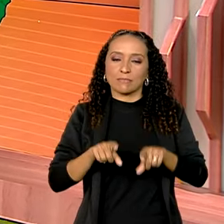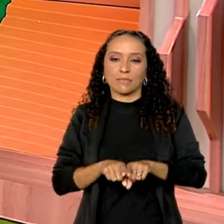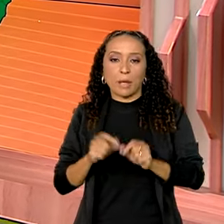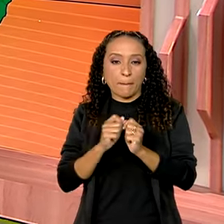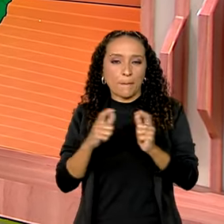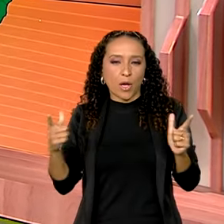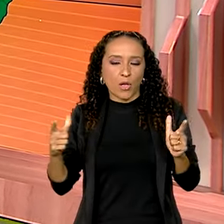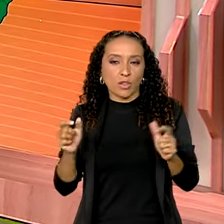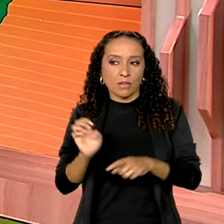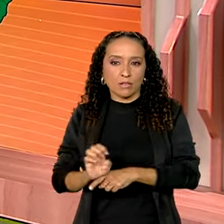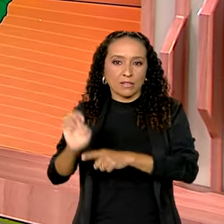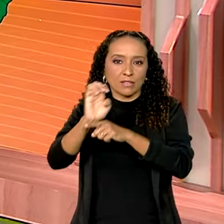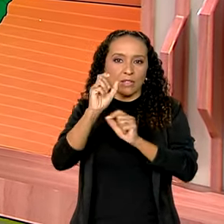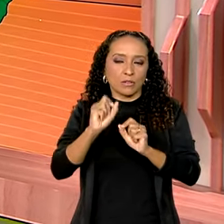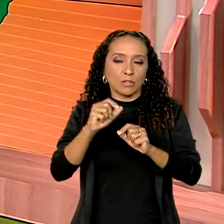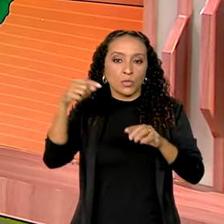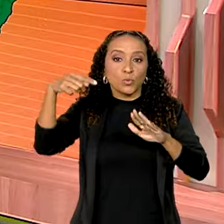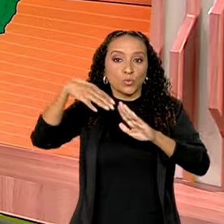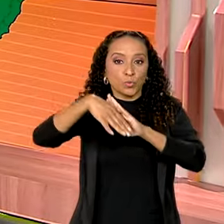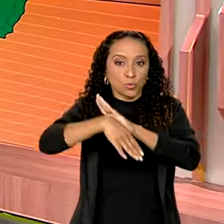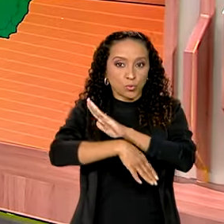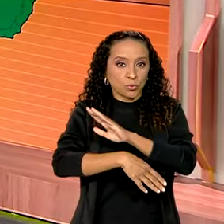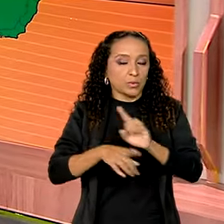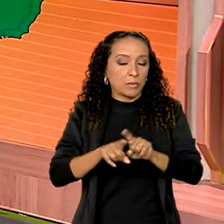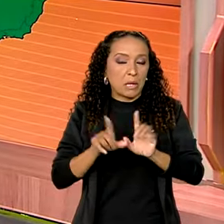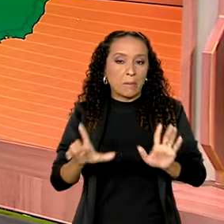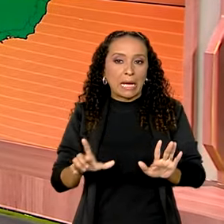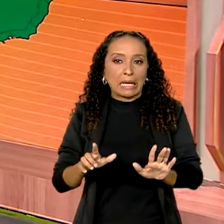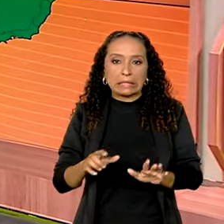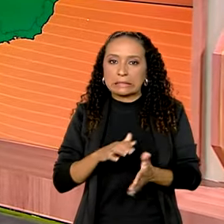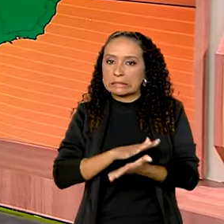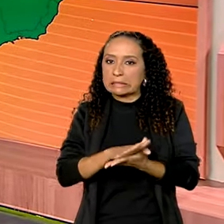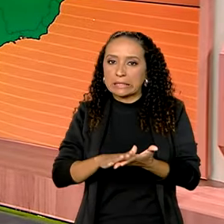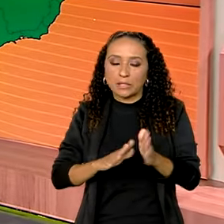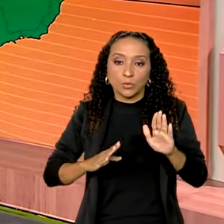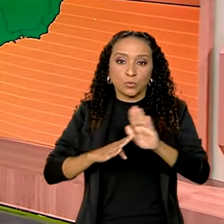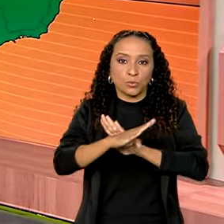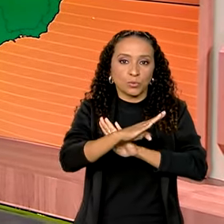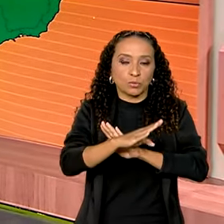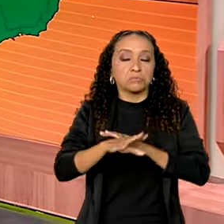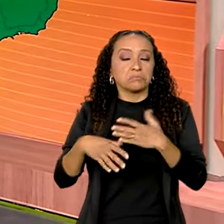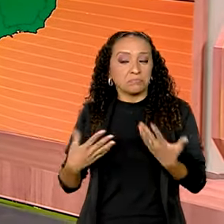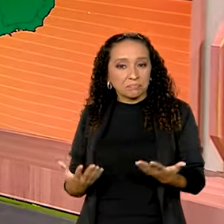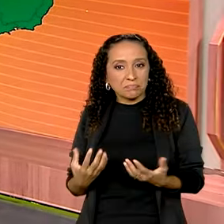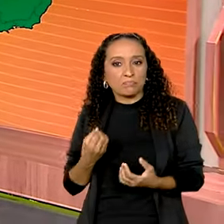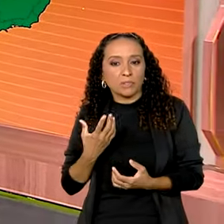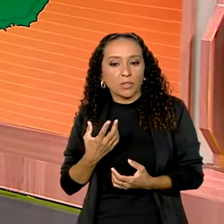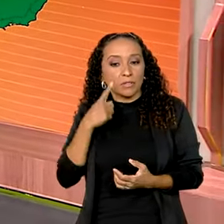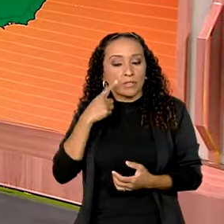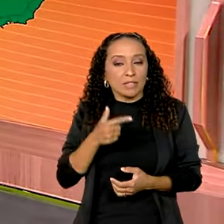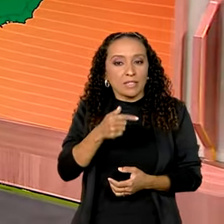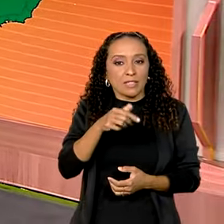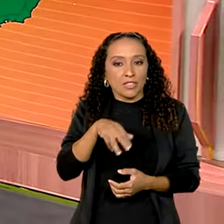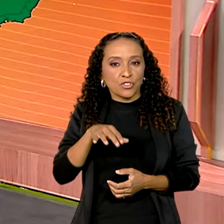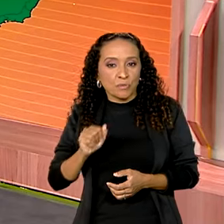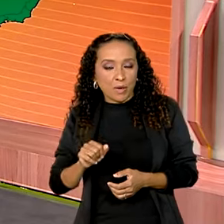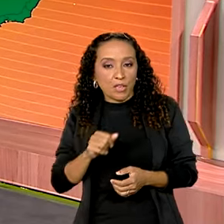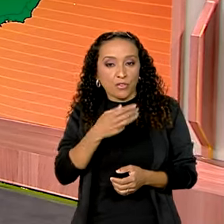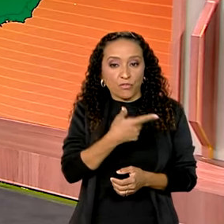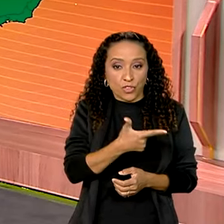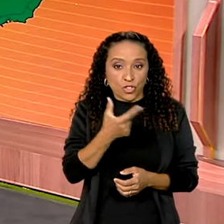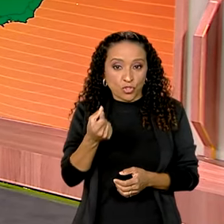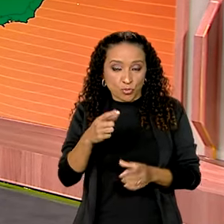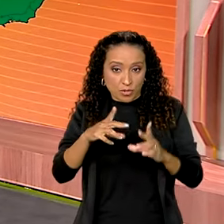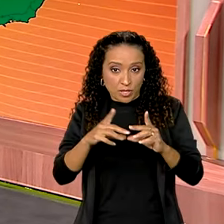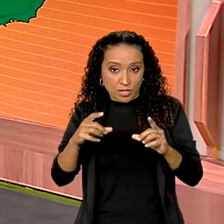maioria dos estados em queda, mais nenhum estado em alta. Então, você vê aí que em 7 de maio, 21 estados